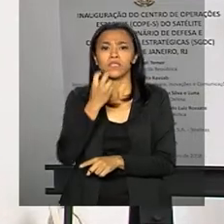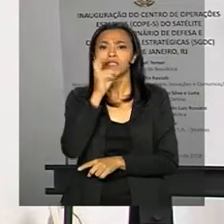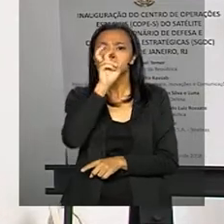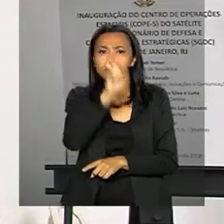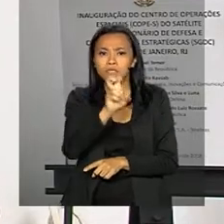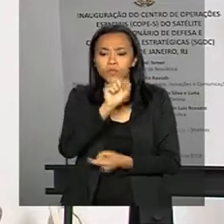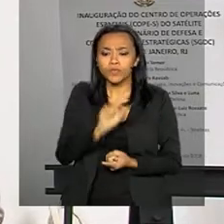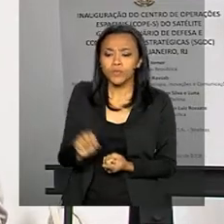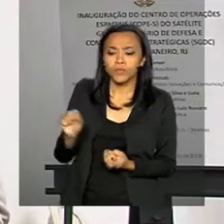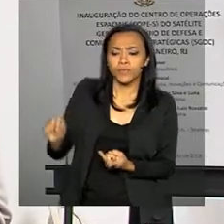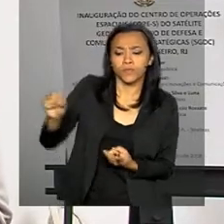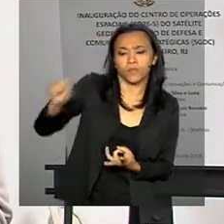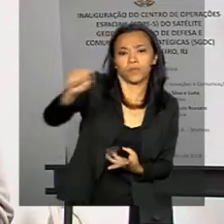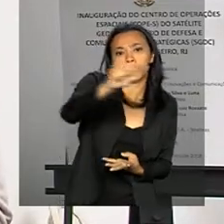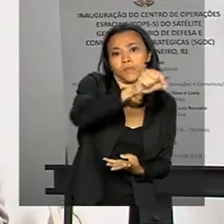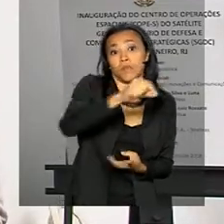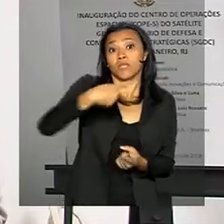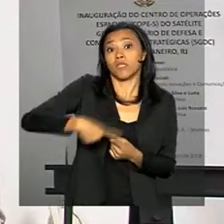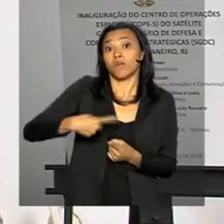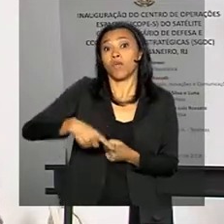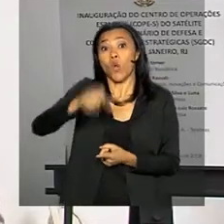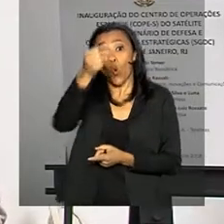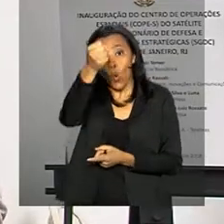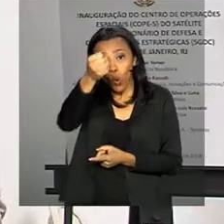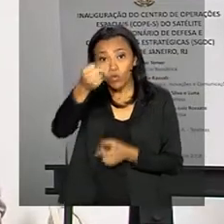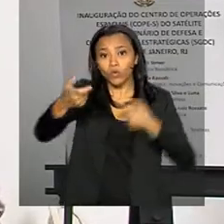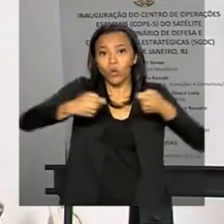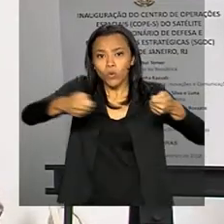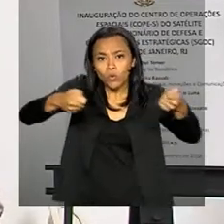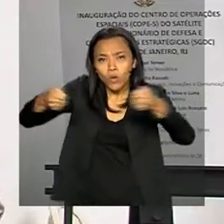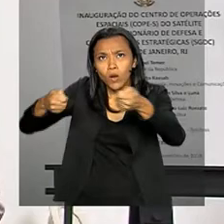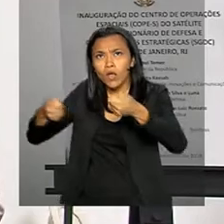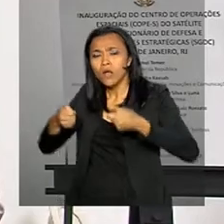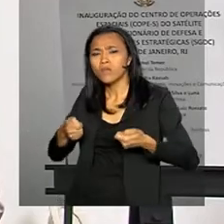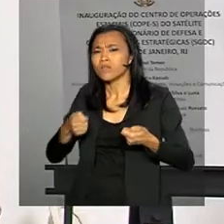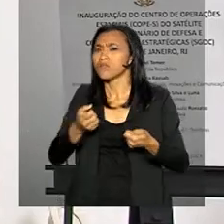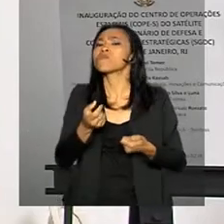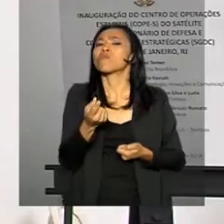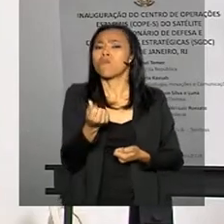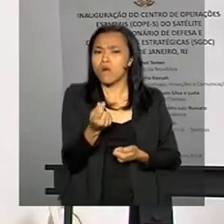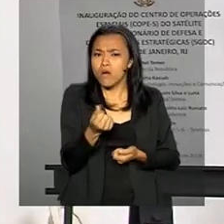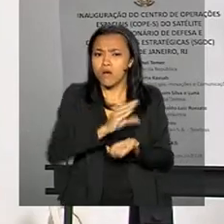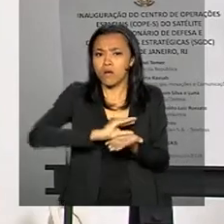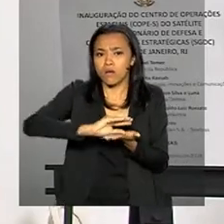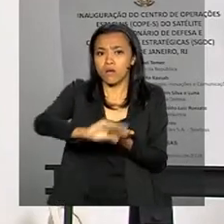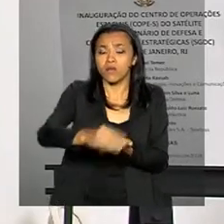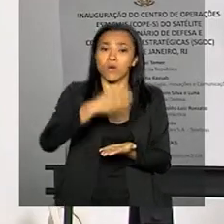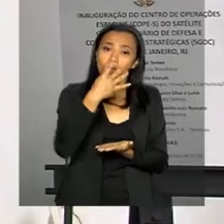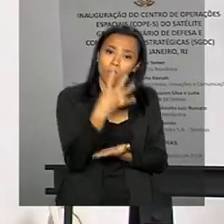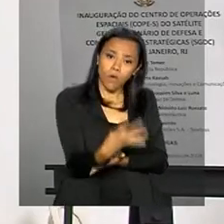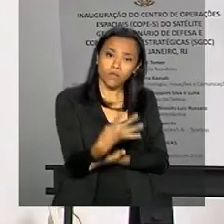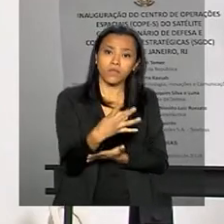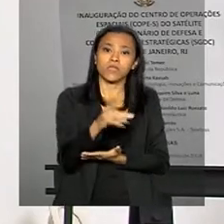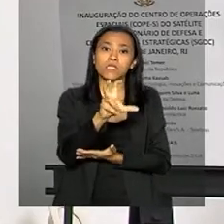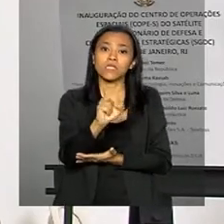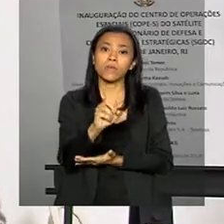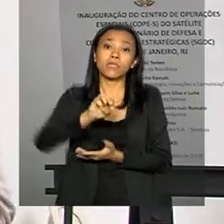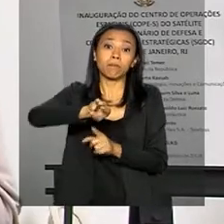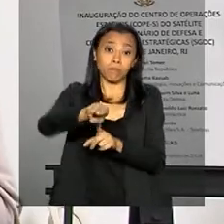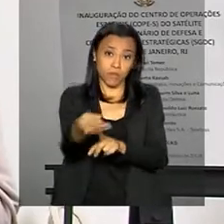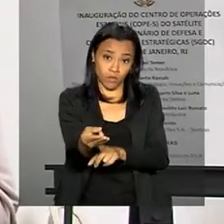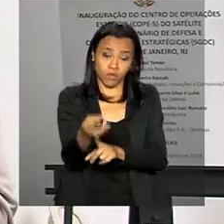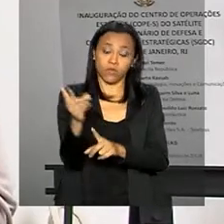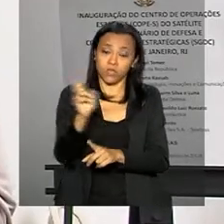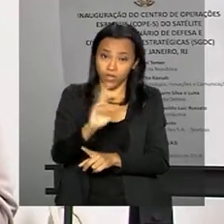acesso e oito estações de monitoramento de tráfego. E custou aí cerca de 450 milhões de reais.